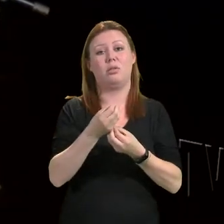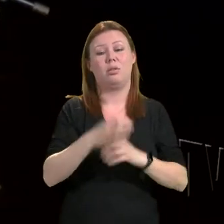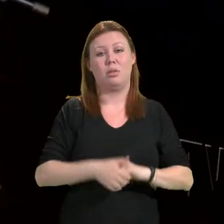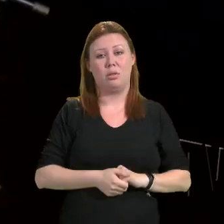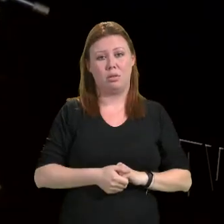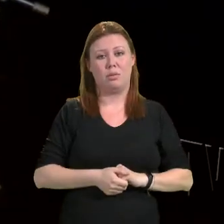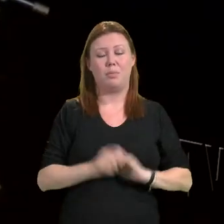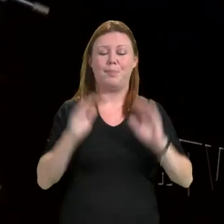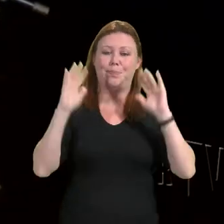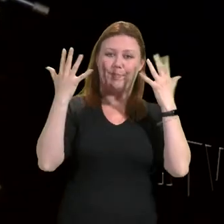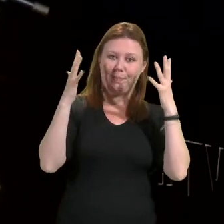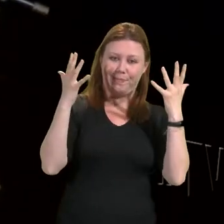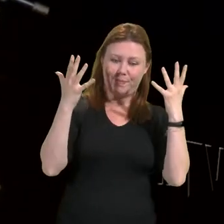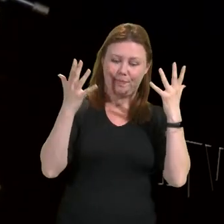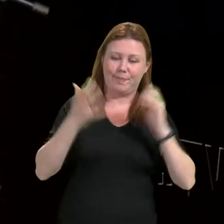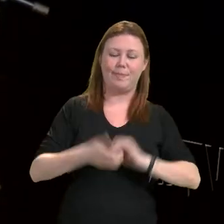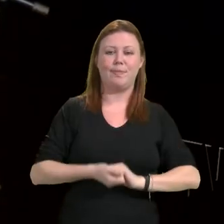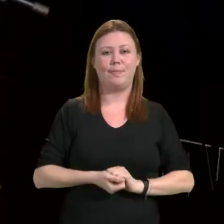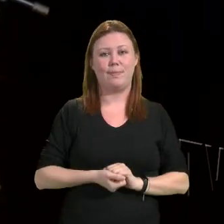Para mostrar...